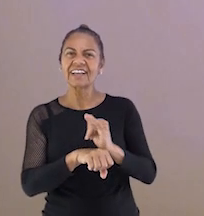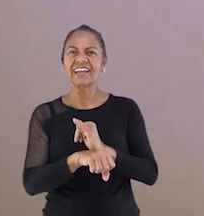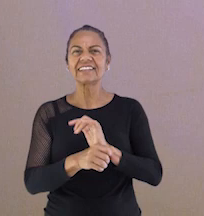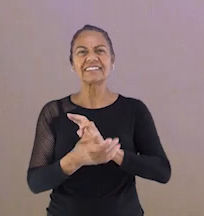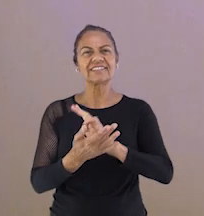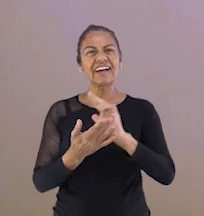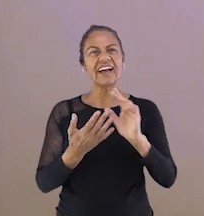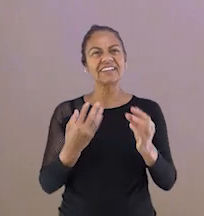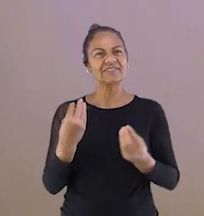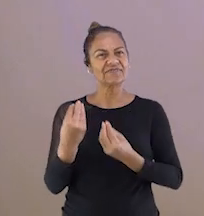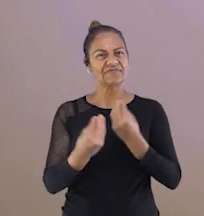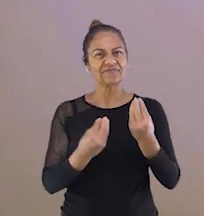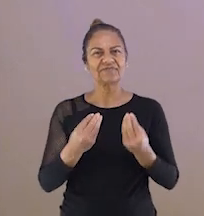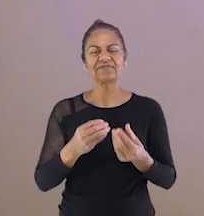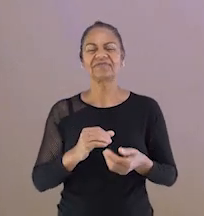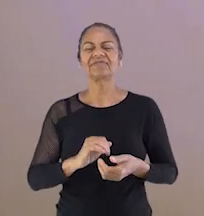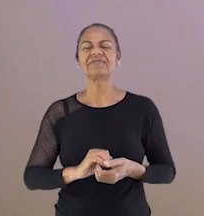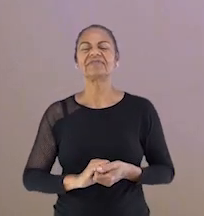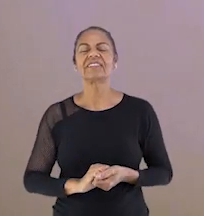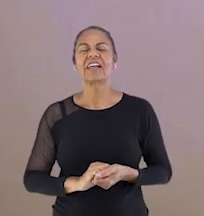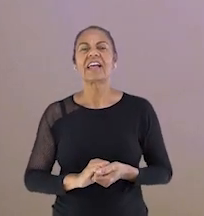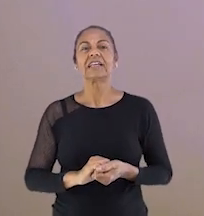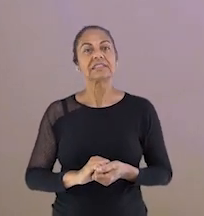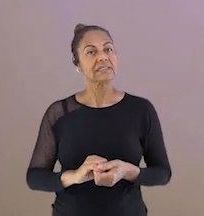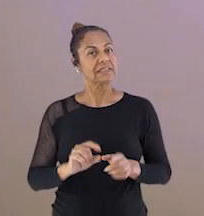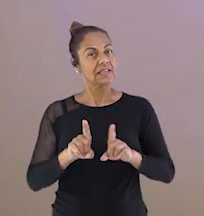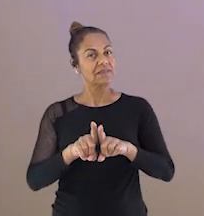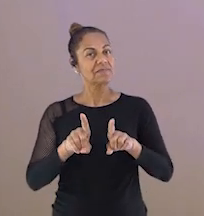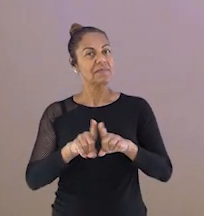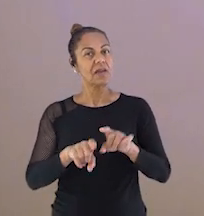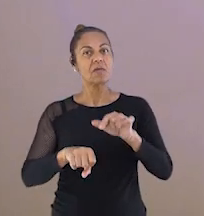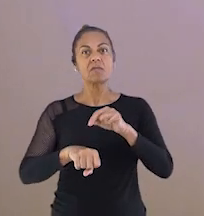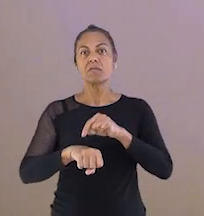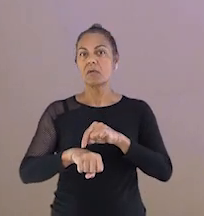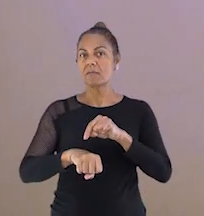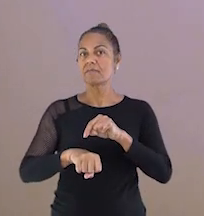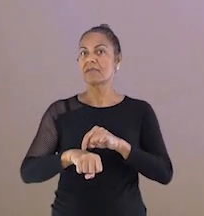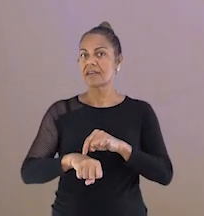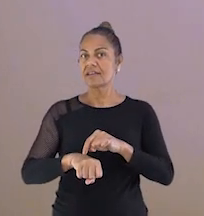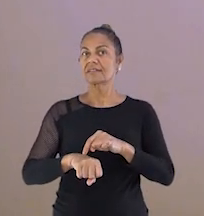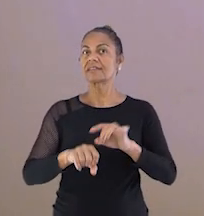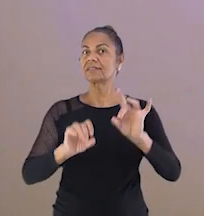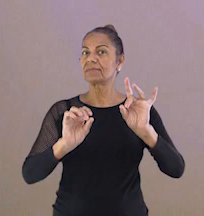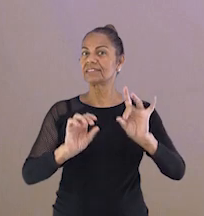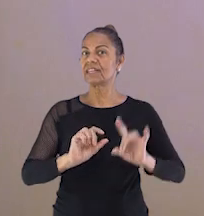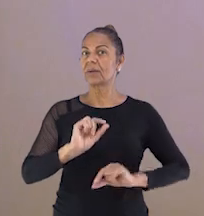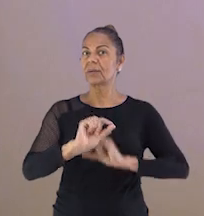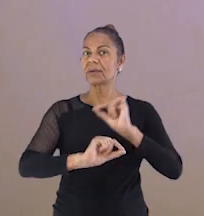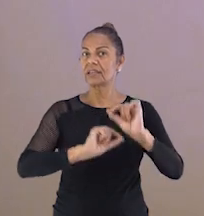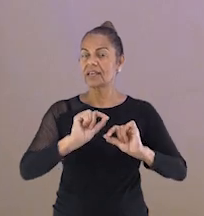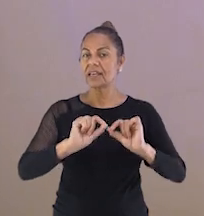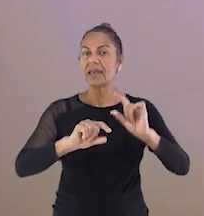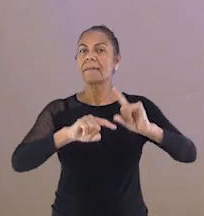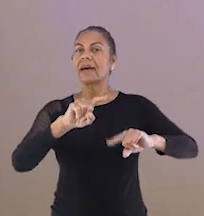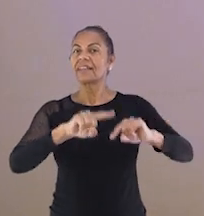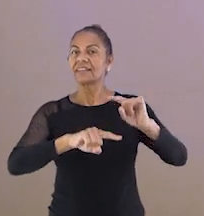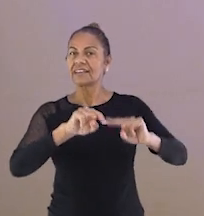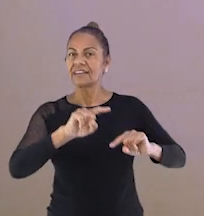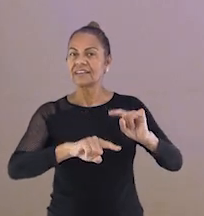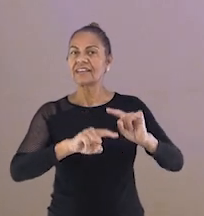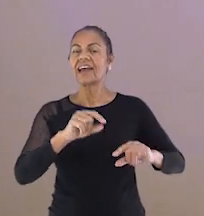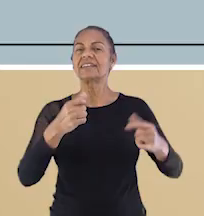claro, para o nosso momento de interação de hoje, precisaremos de alguns materiais. Então, já